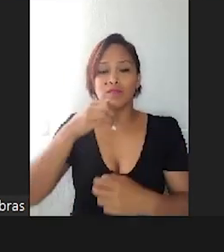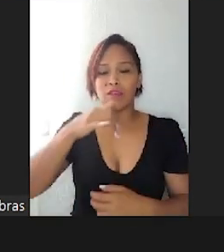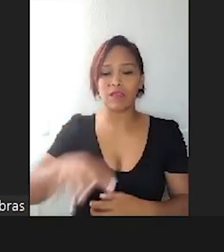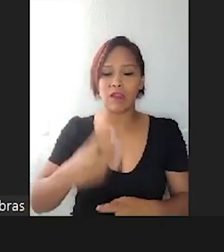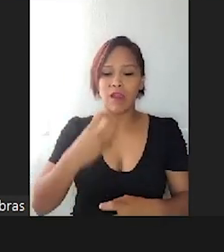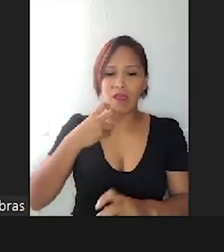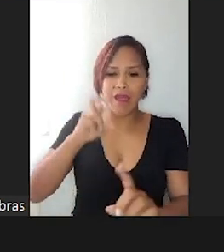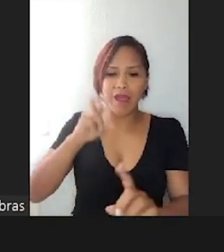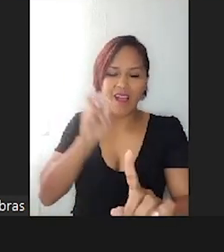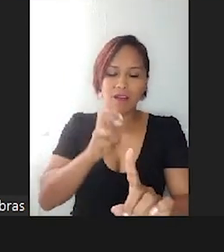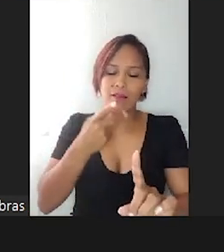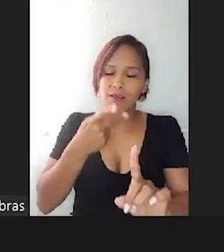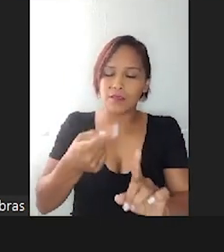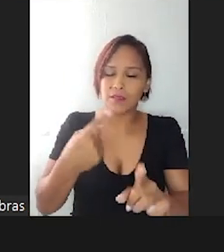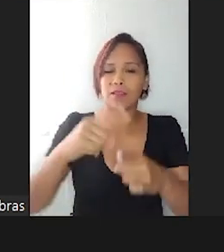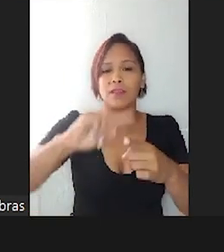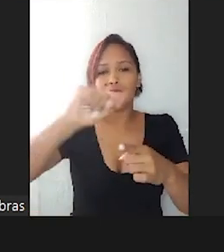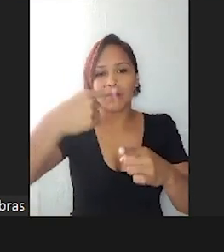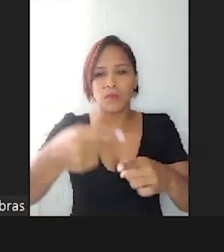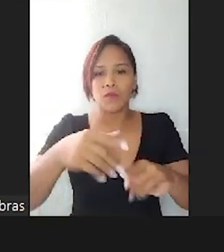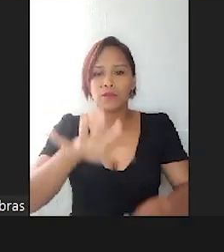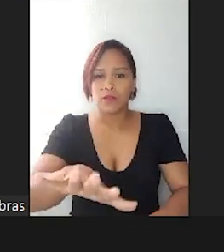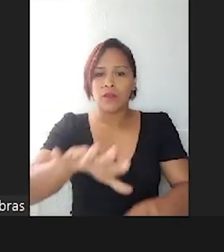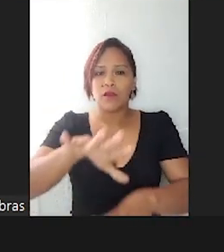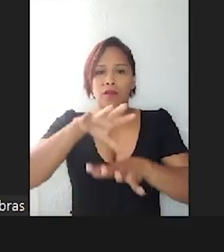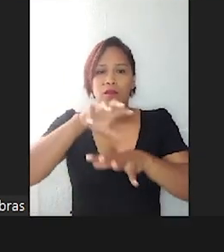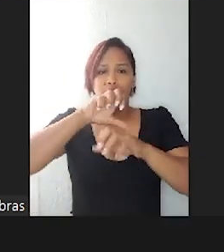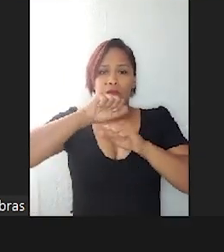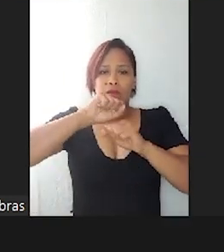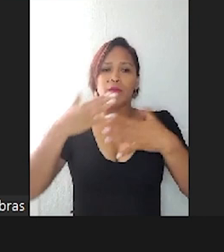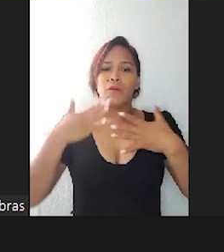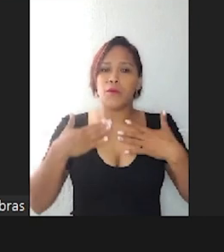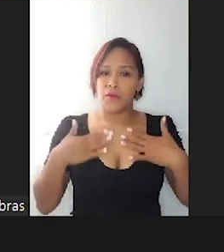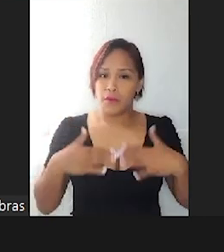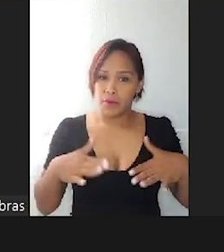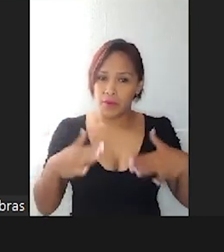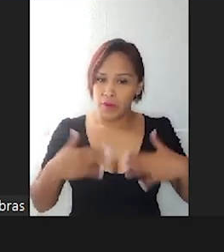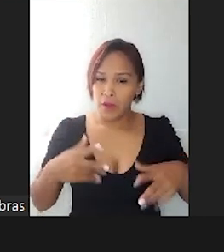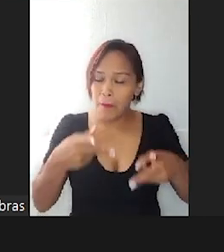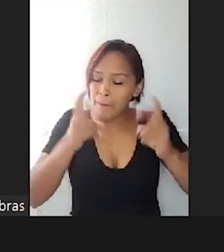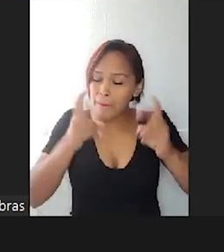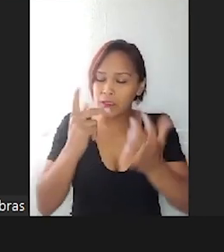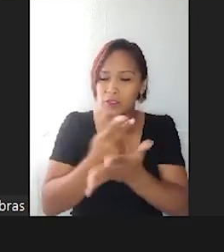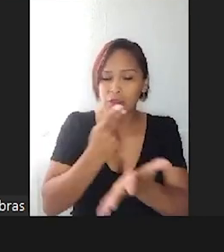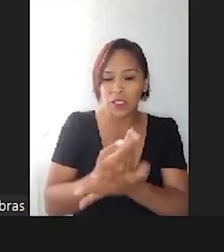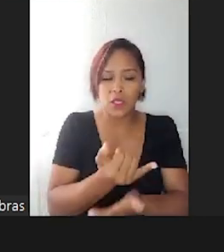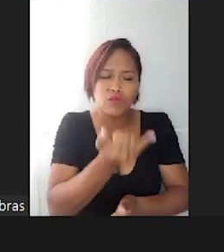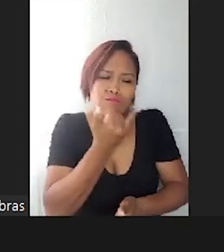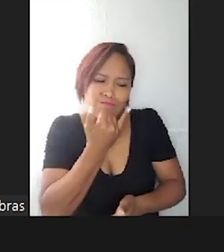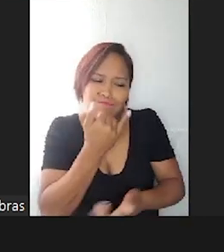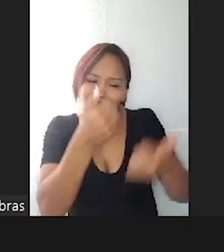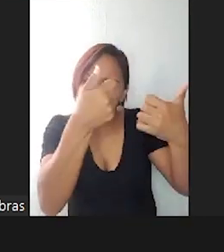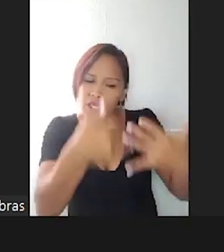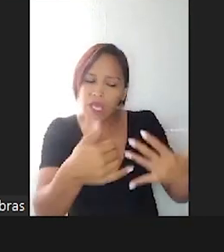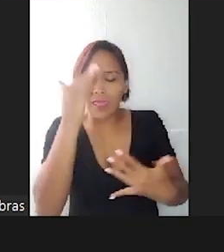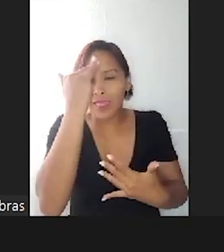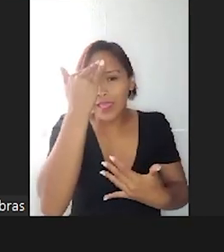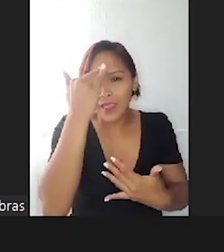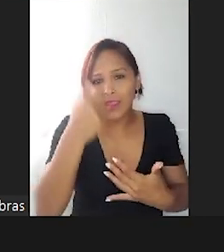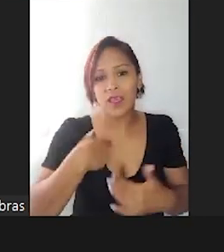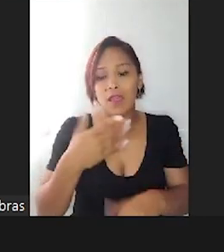Depois disso, eu respiro fundo, reconheço o meu erro, peço desculpas e busco ser melhor.